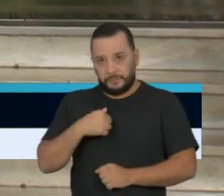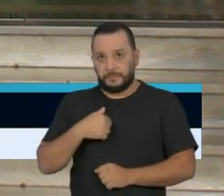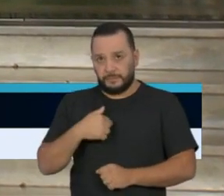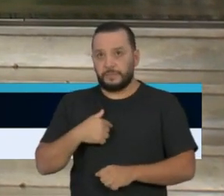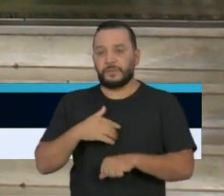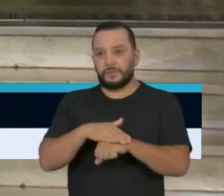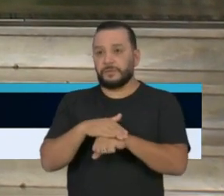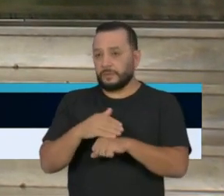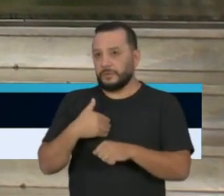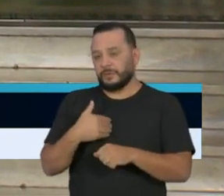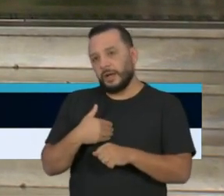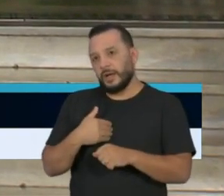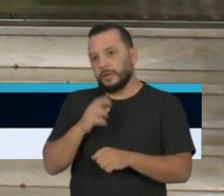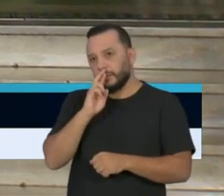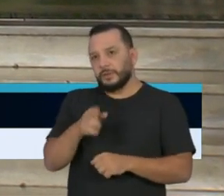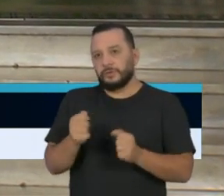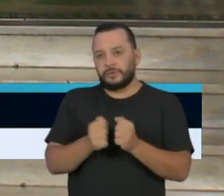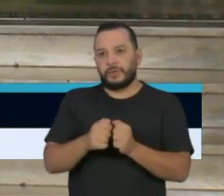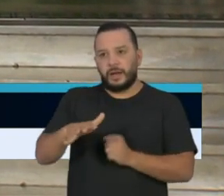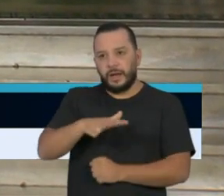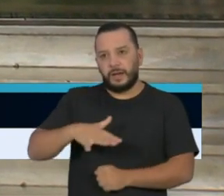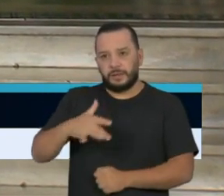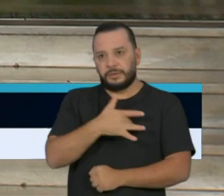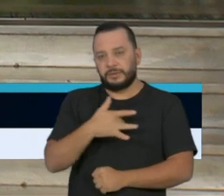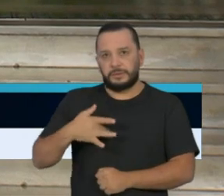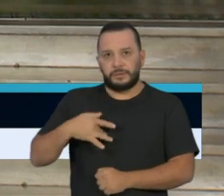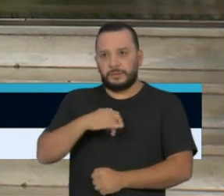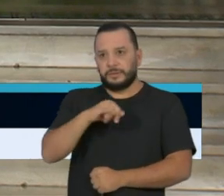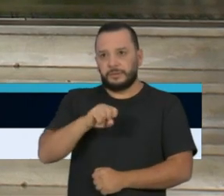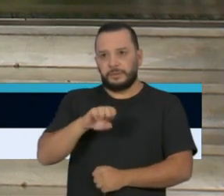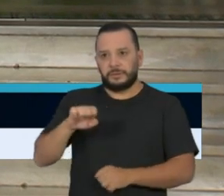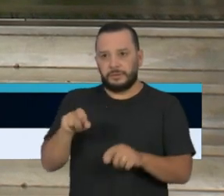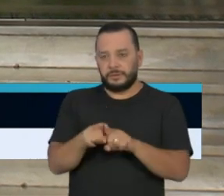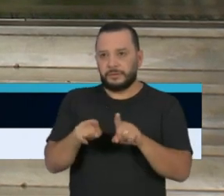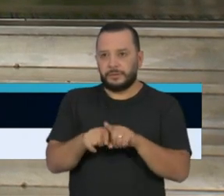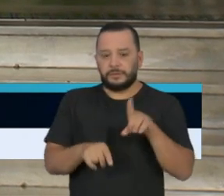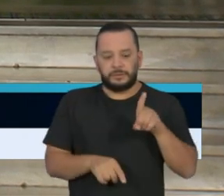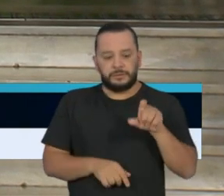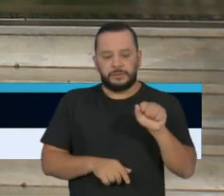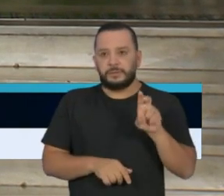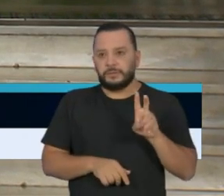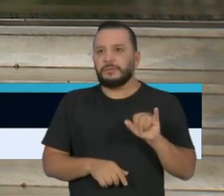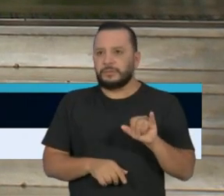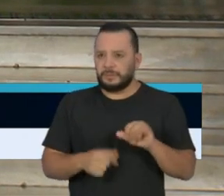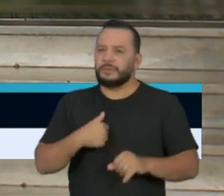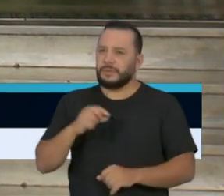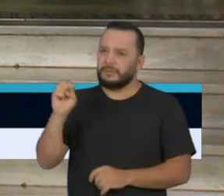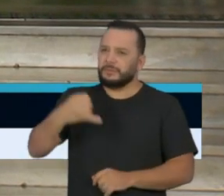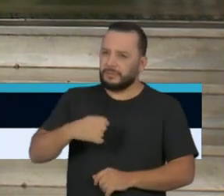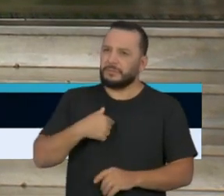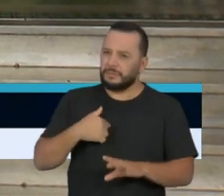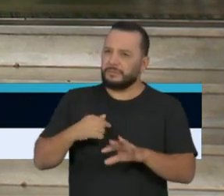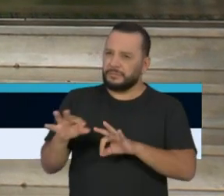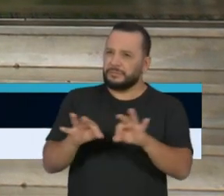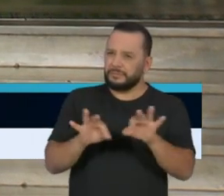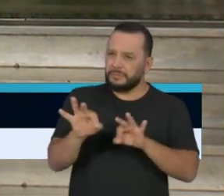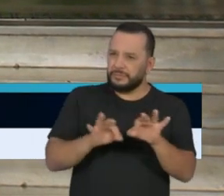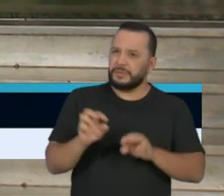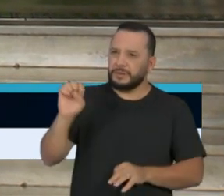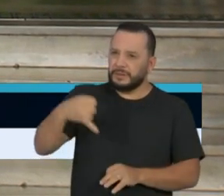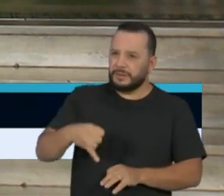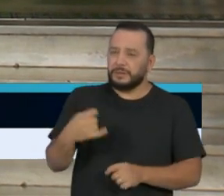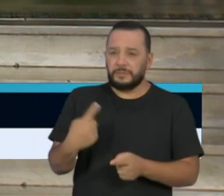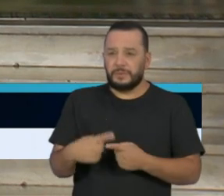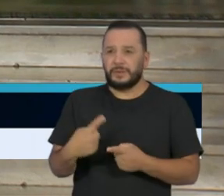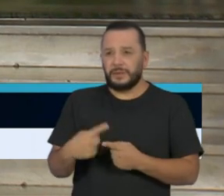saúde, com o doutor Zé Henrique Guerma e o doutor Davi Wippe, mas estamos preparados exatamente porque sabemos ouvir